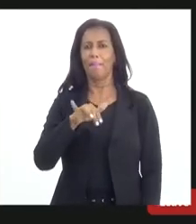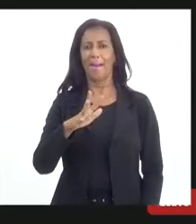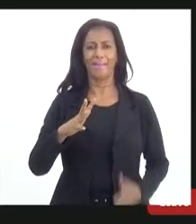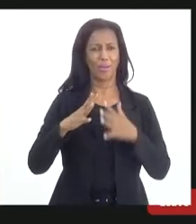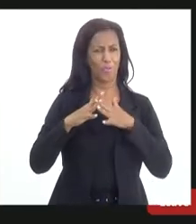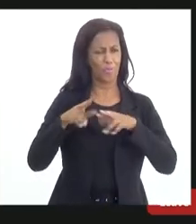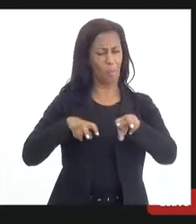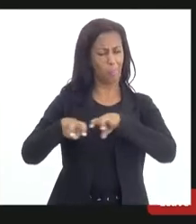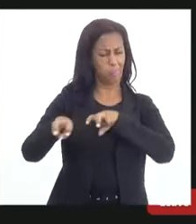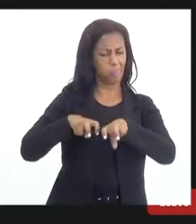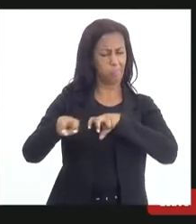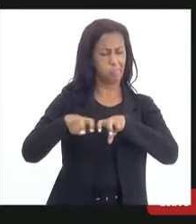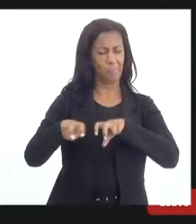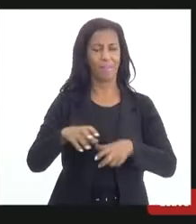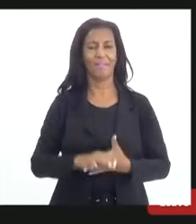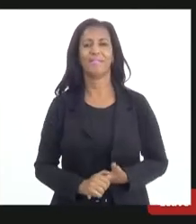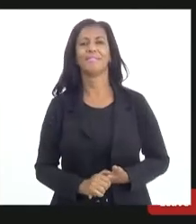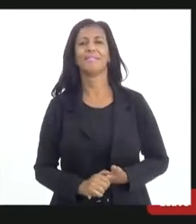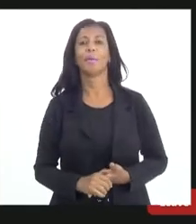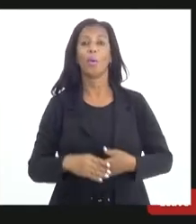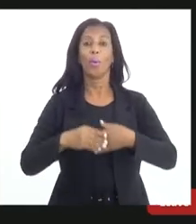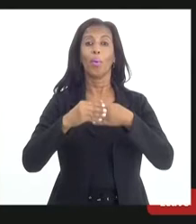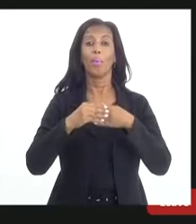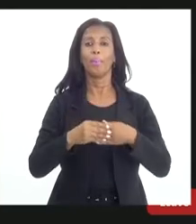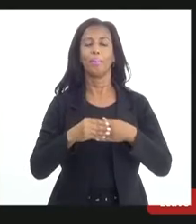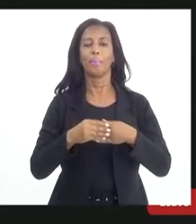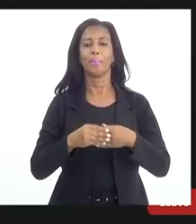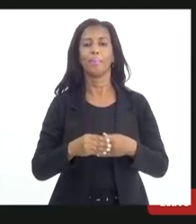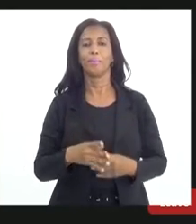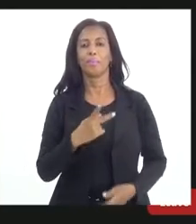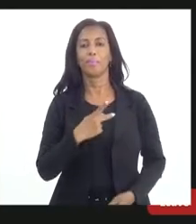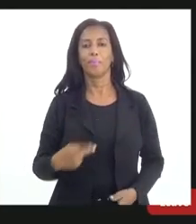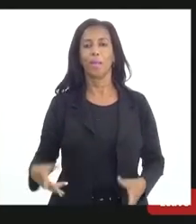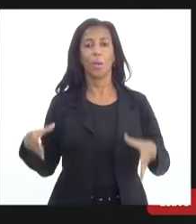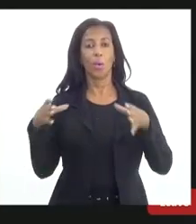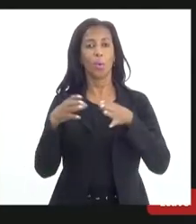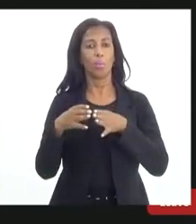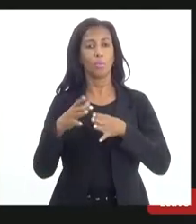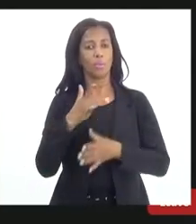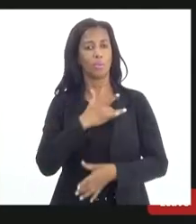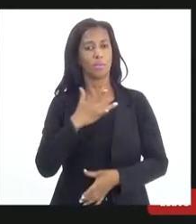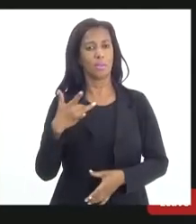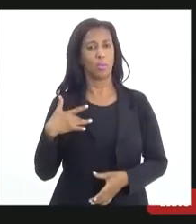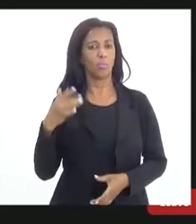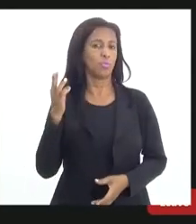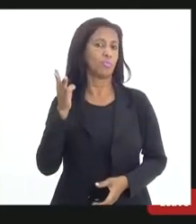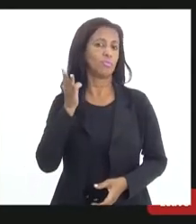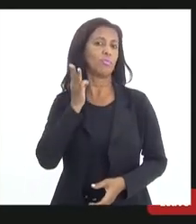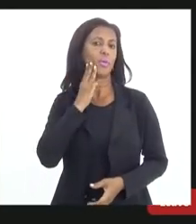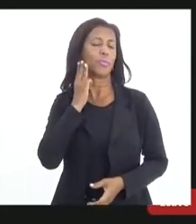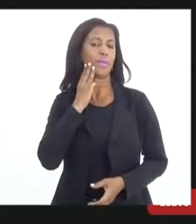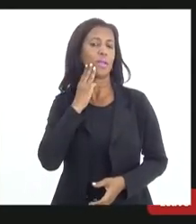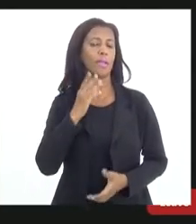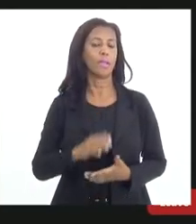aqui. Cumprimentar a deputada Marta Rocha, como presidente da Comissão de Saúde da LERJ, deputado Valdeck, pela